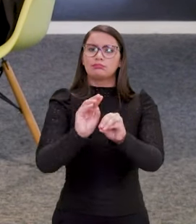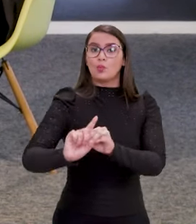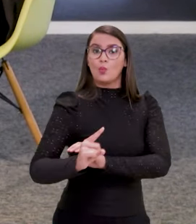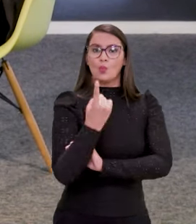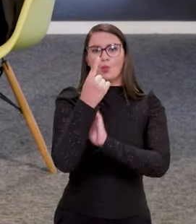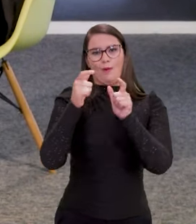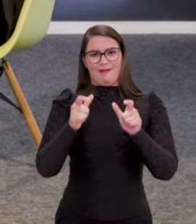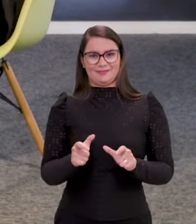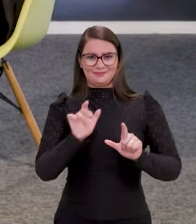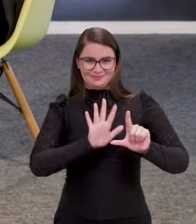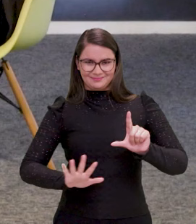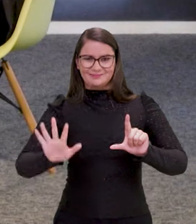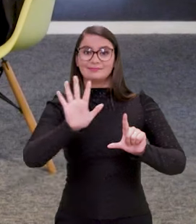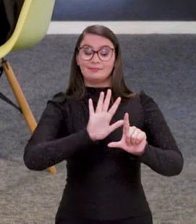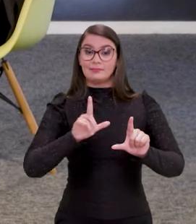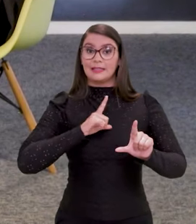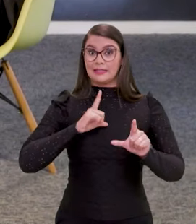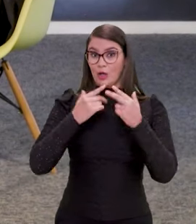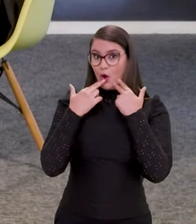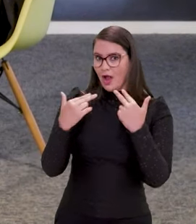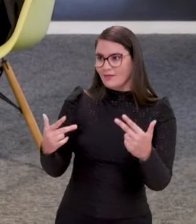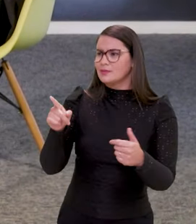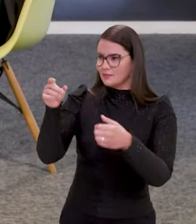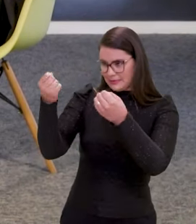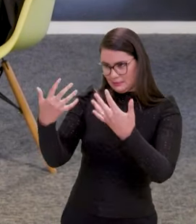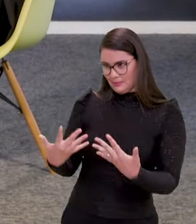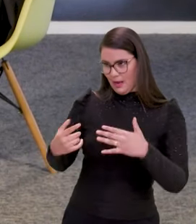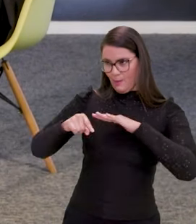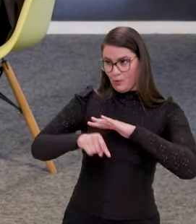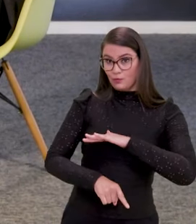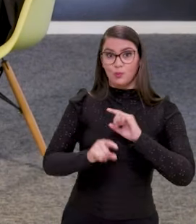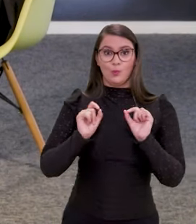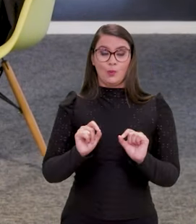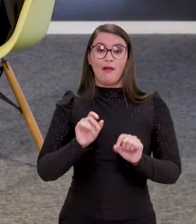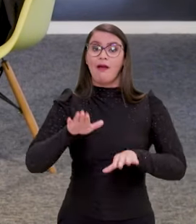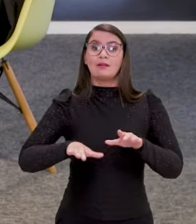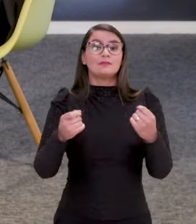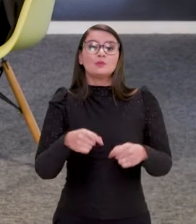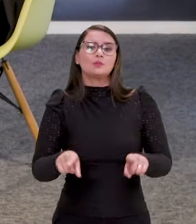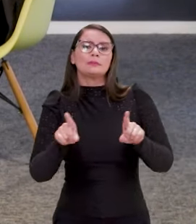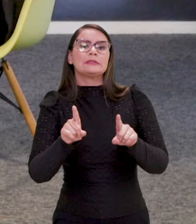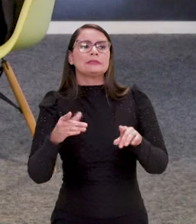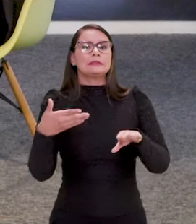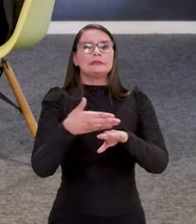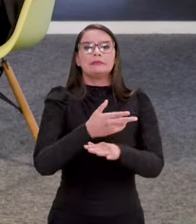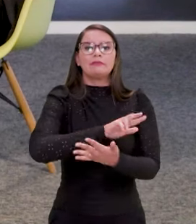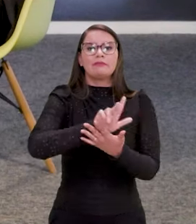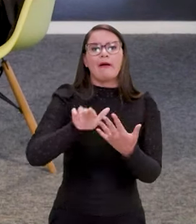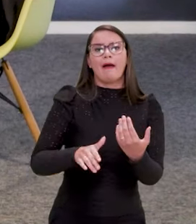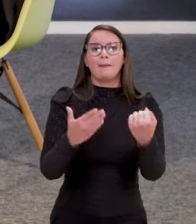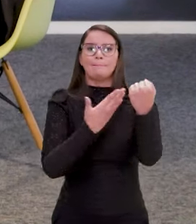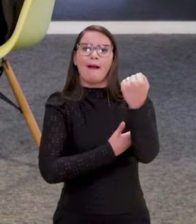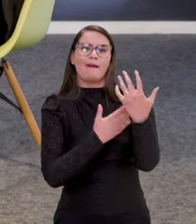só. E, mais ainda, eu acho que o que tem de inovação, que o senhor poderia até explicar melhor para a gente, é o seguinte, às vezes ele não precisa ficar entrando naquelas várias